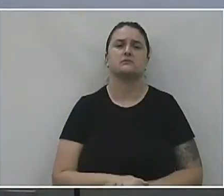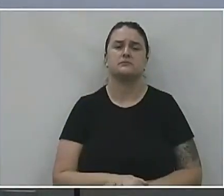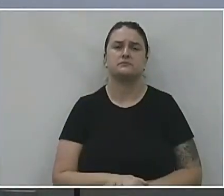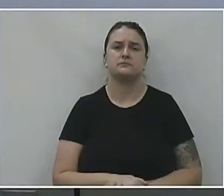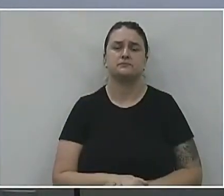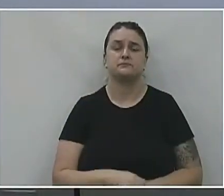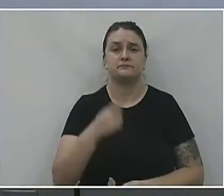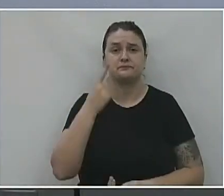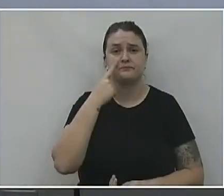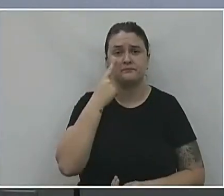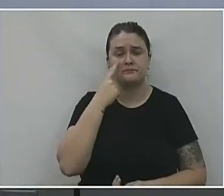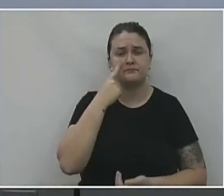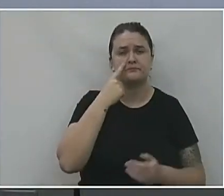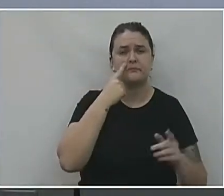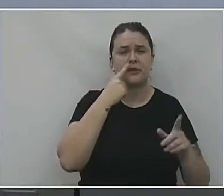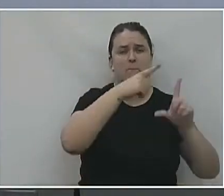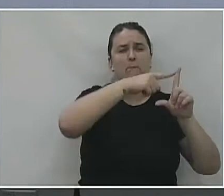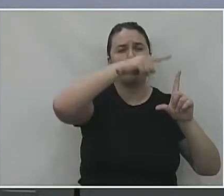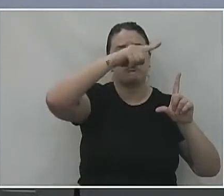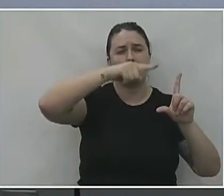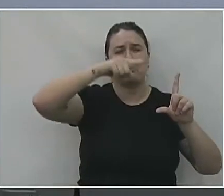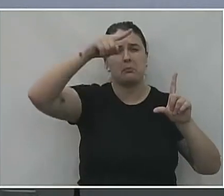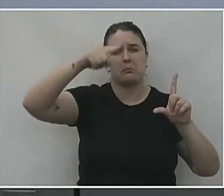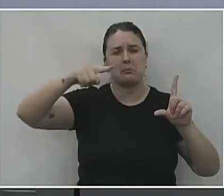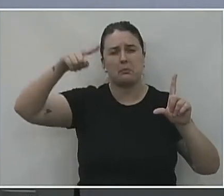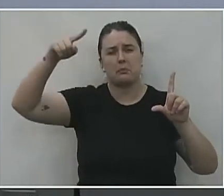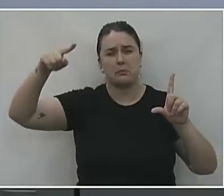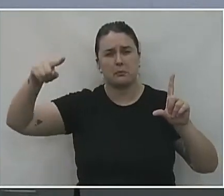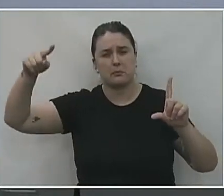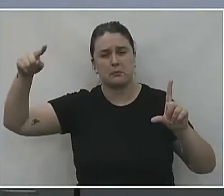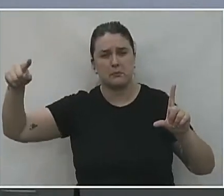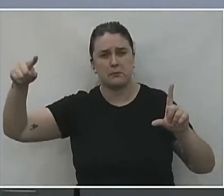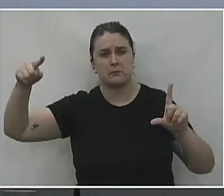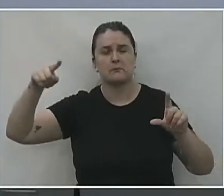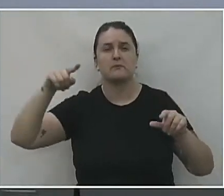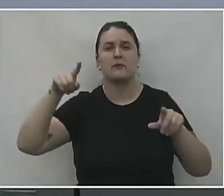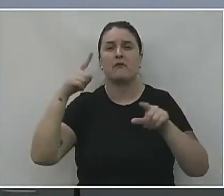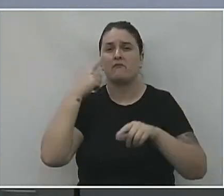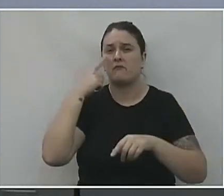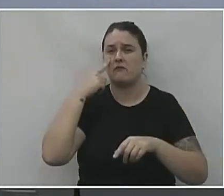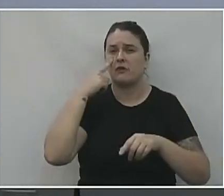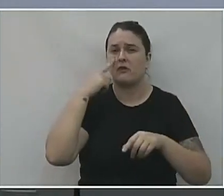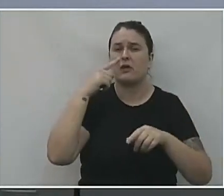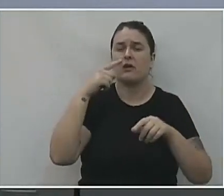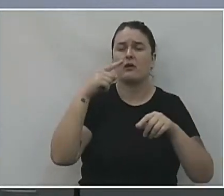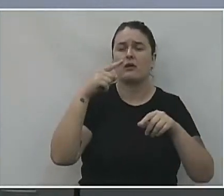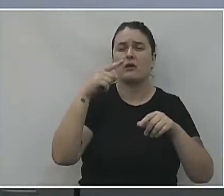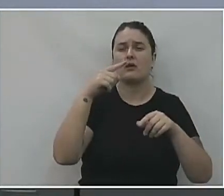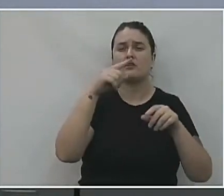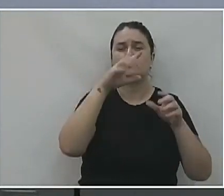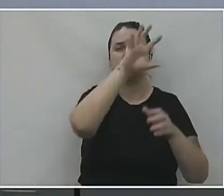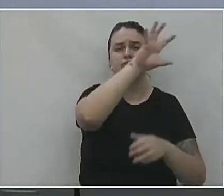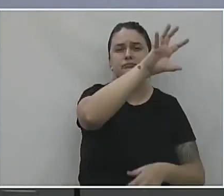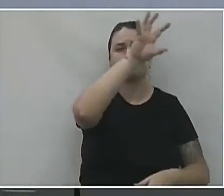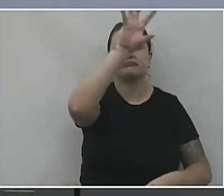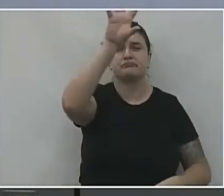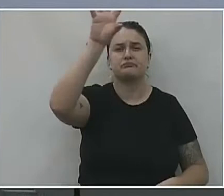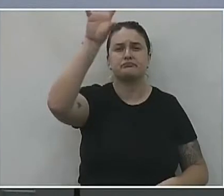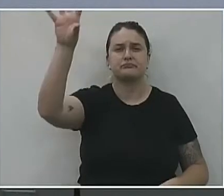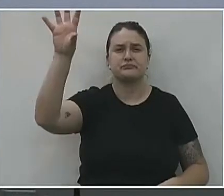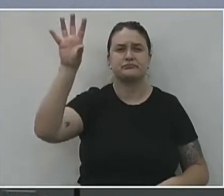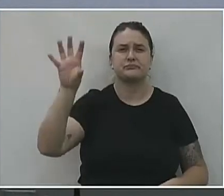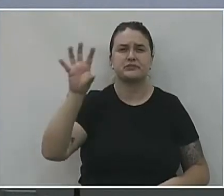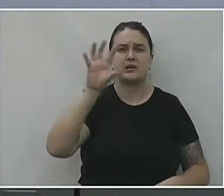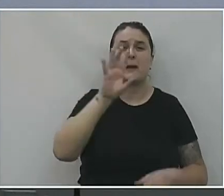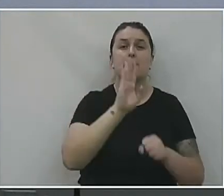Esse é um panorama dividido por bairro na nossa cidade. Cada localidade, então,